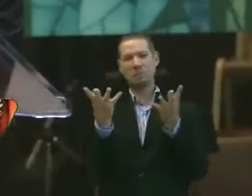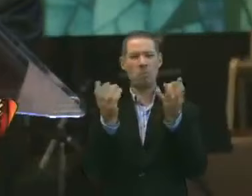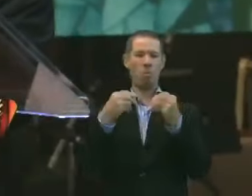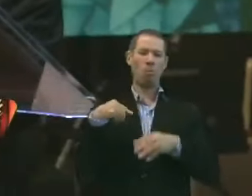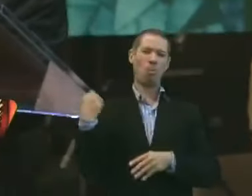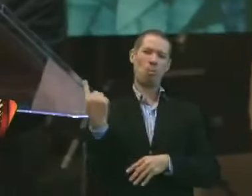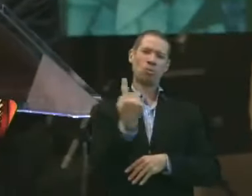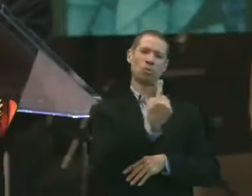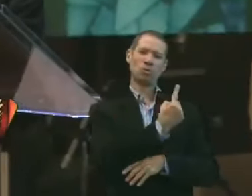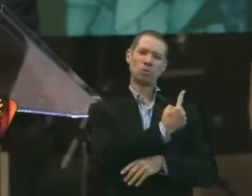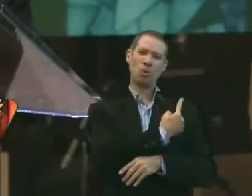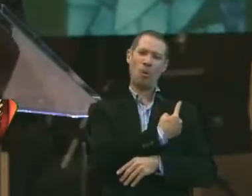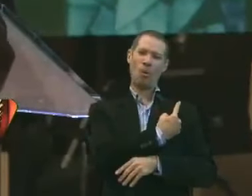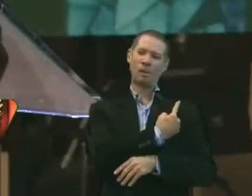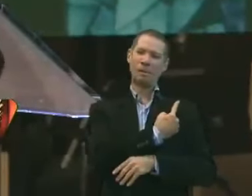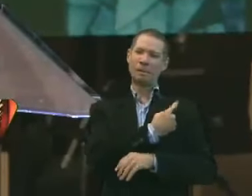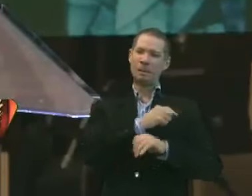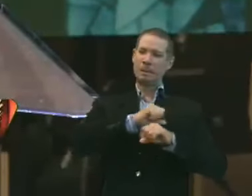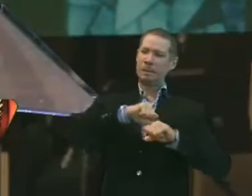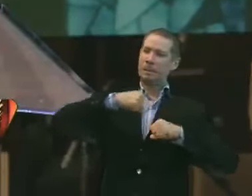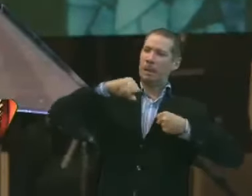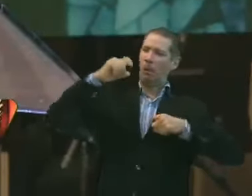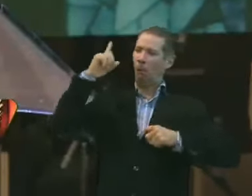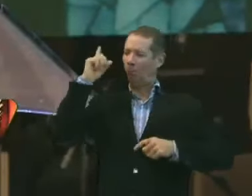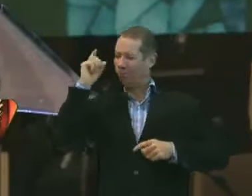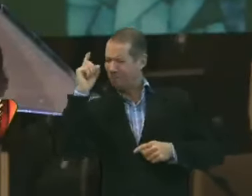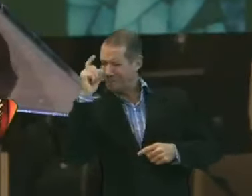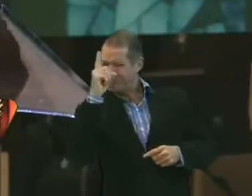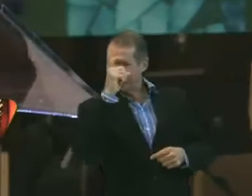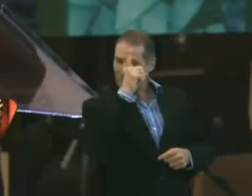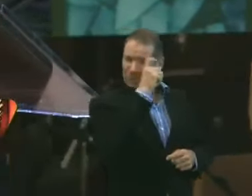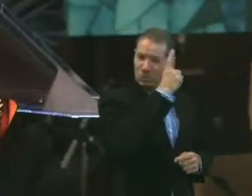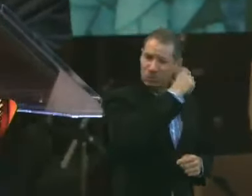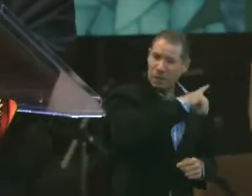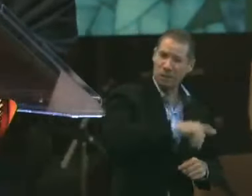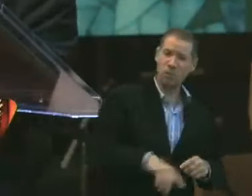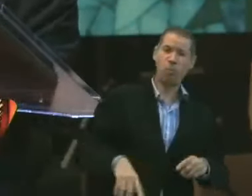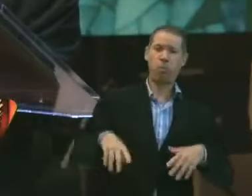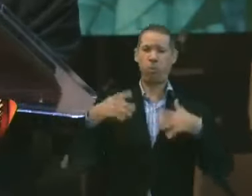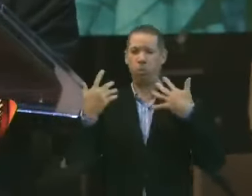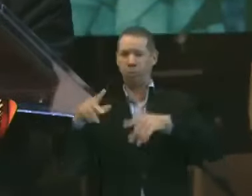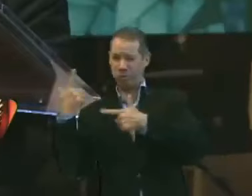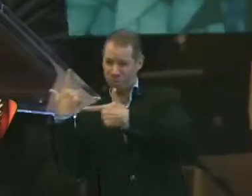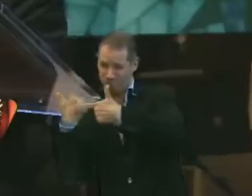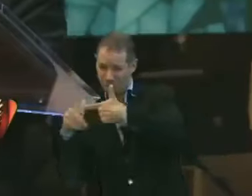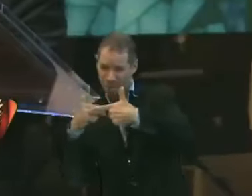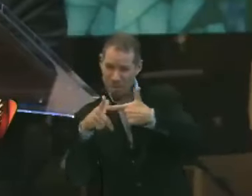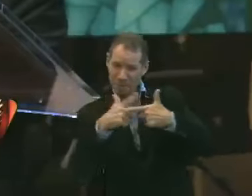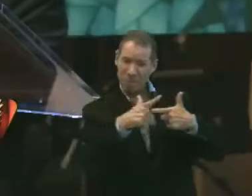nós. Passamos por grandes dificuldades. Grandes problemas.